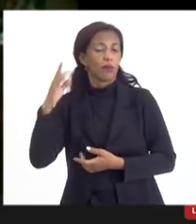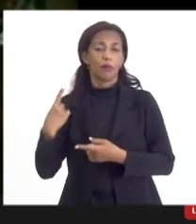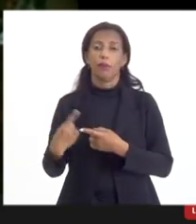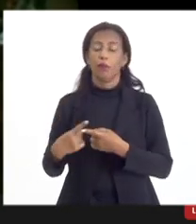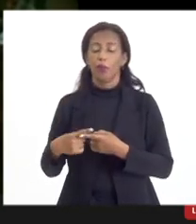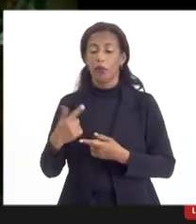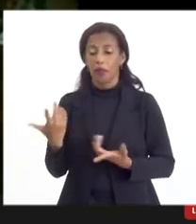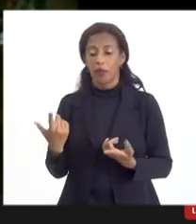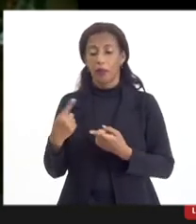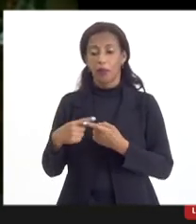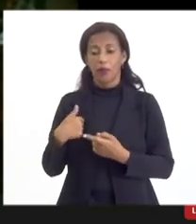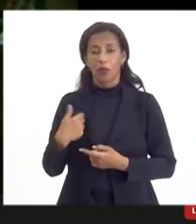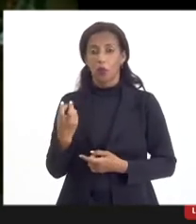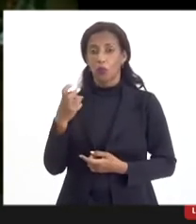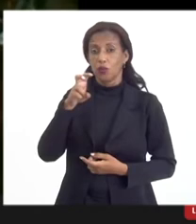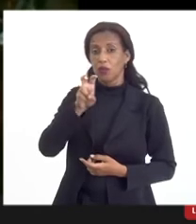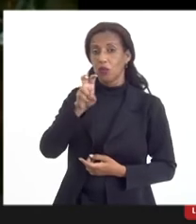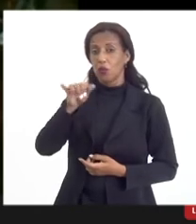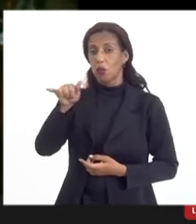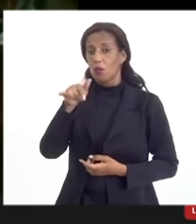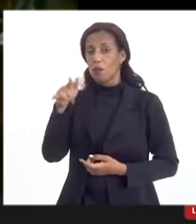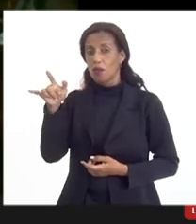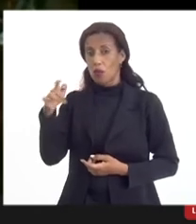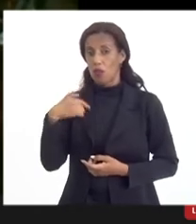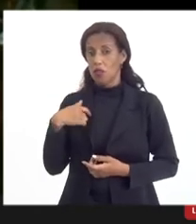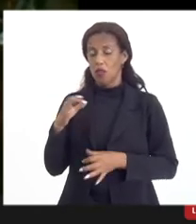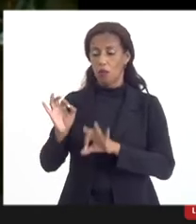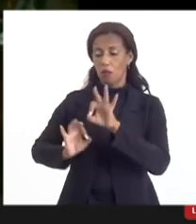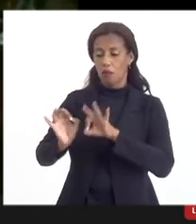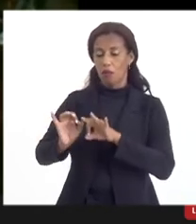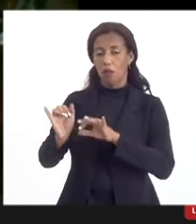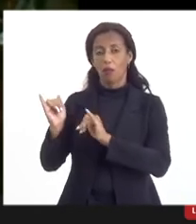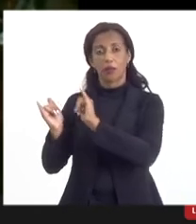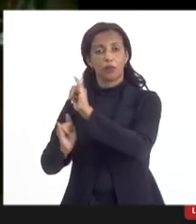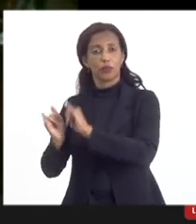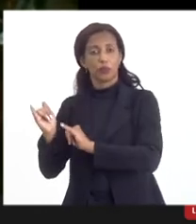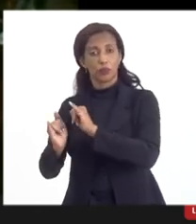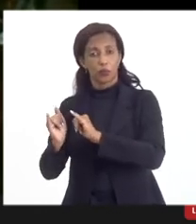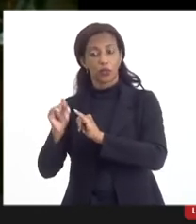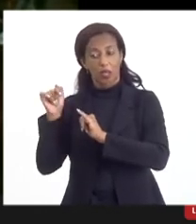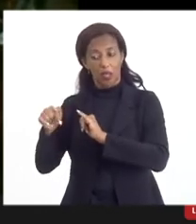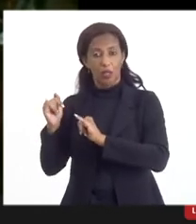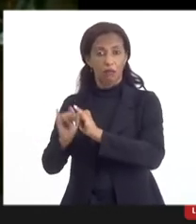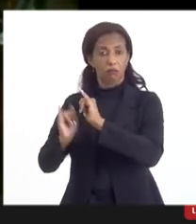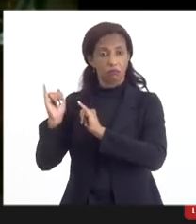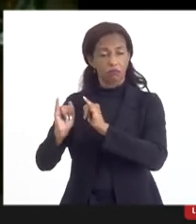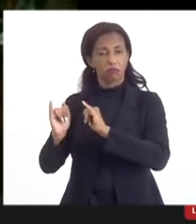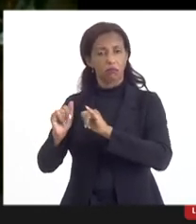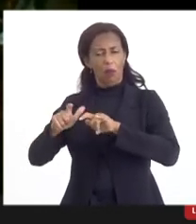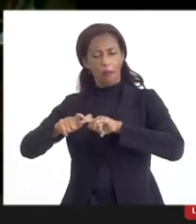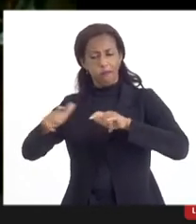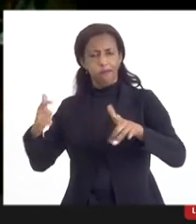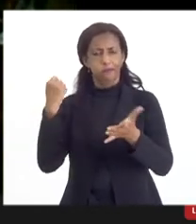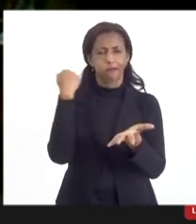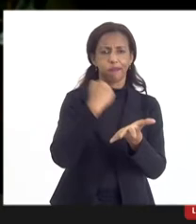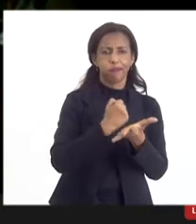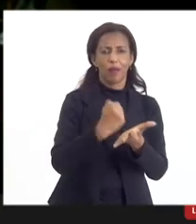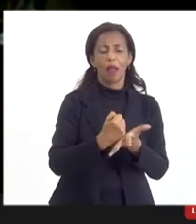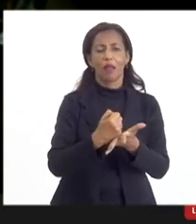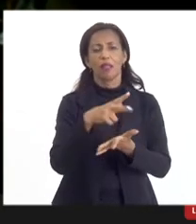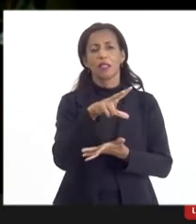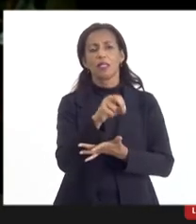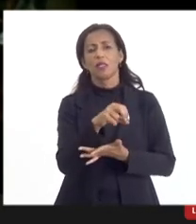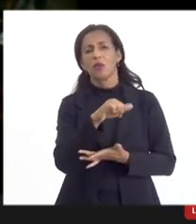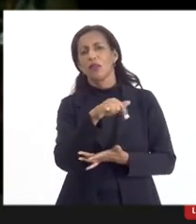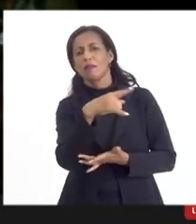Porque eu, com 5 milhões, por exemplo, eu faço uma indústria, essa indústria, eu alavanco contratos de 50 milhões,